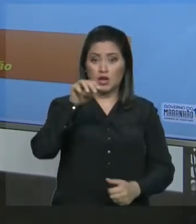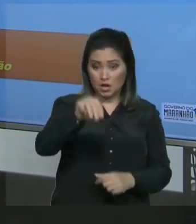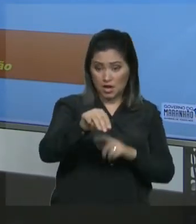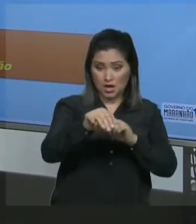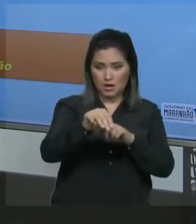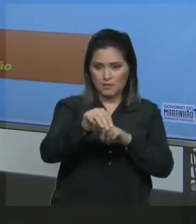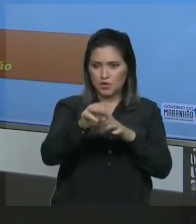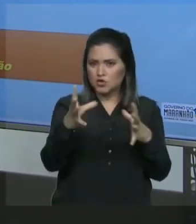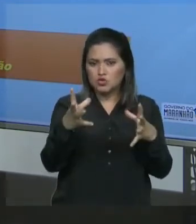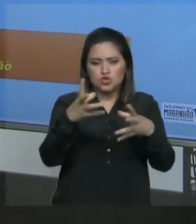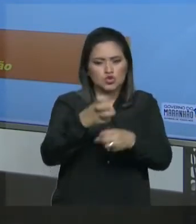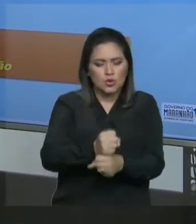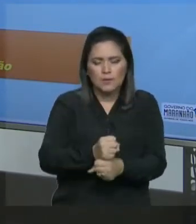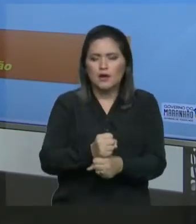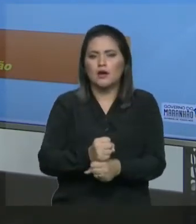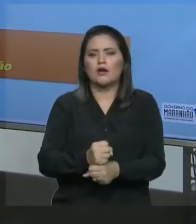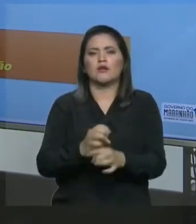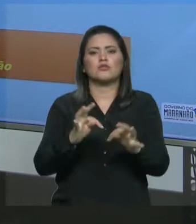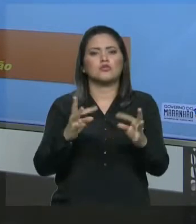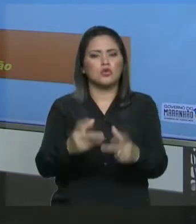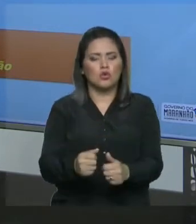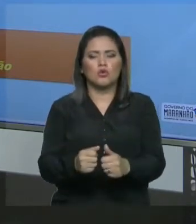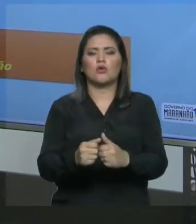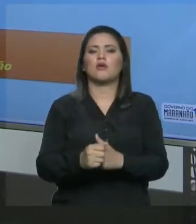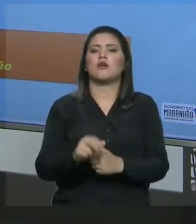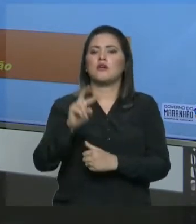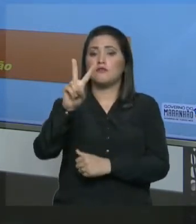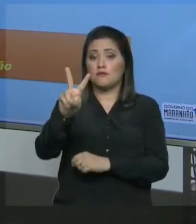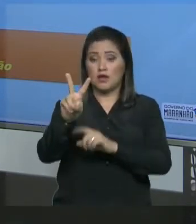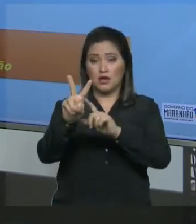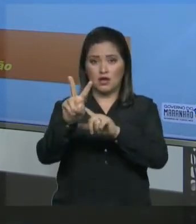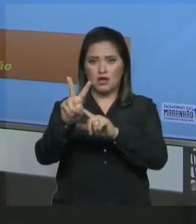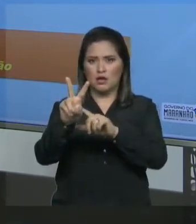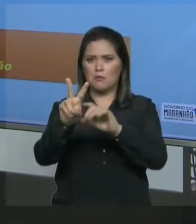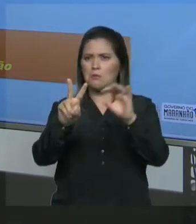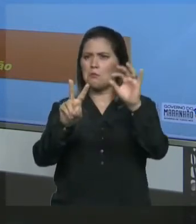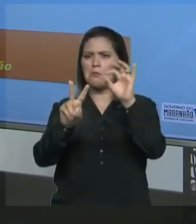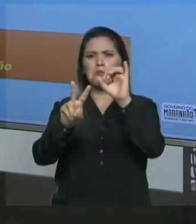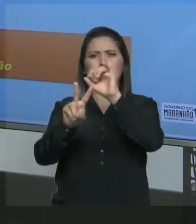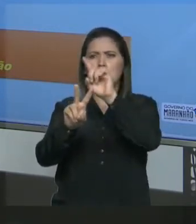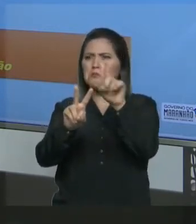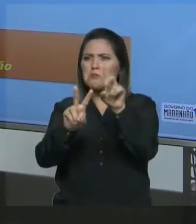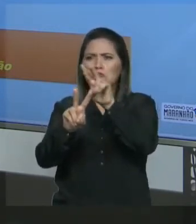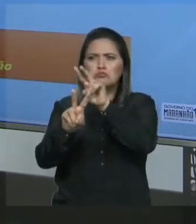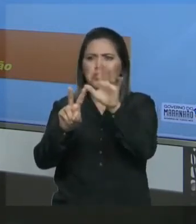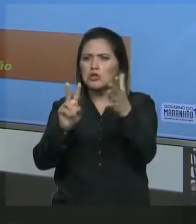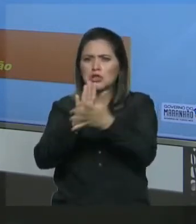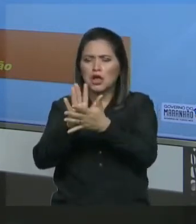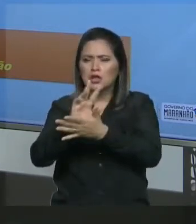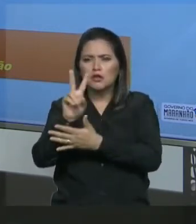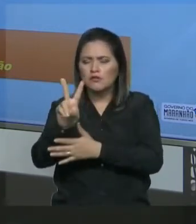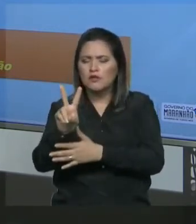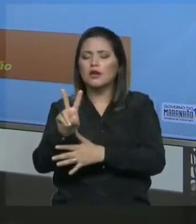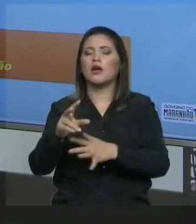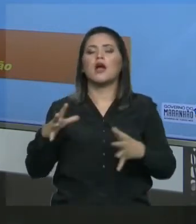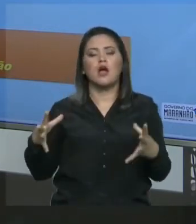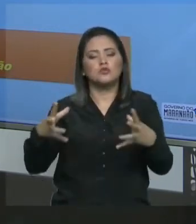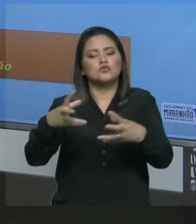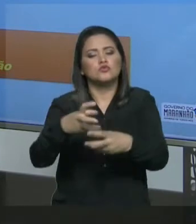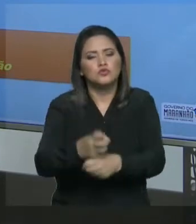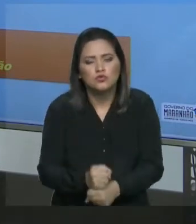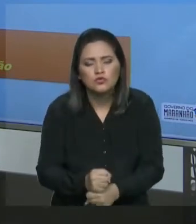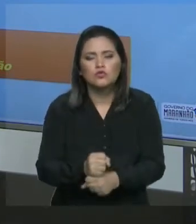sem índice, volume da solução. Está ok? Então, vamos começar a trabalhar com as concentrações das soluções, que, na verdade, são as